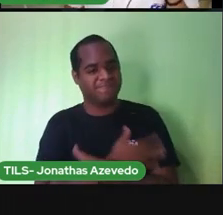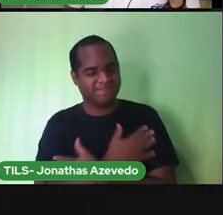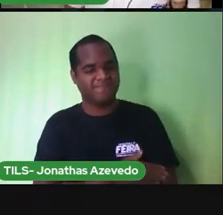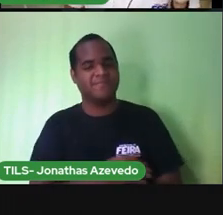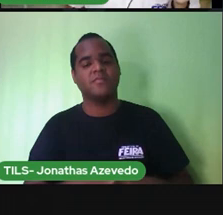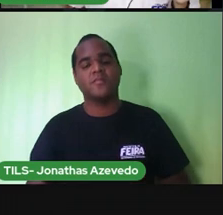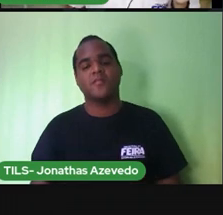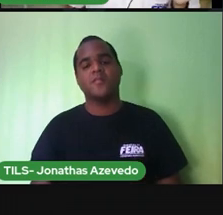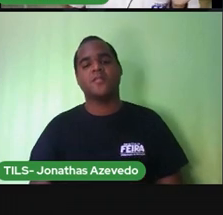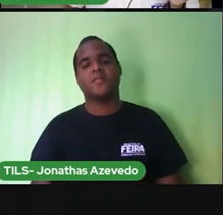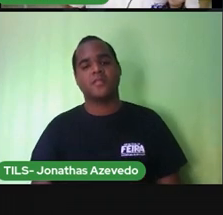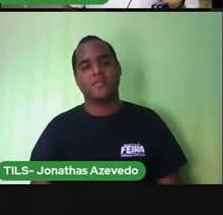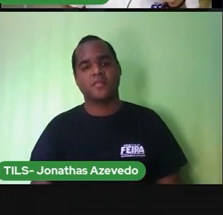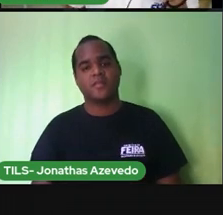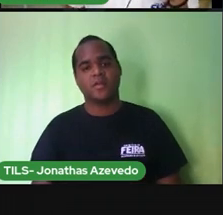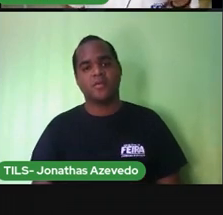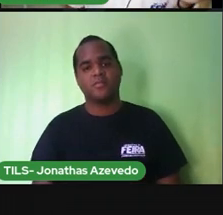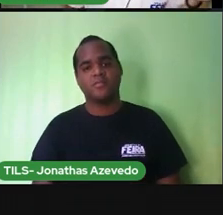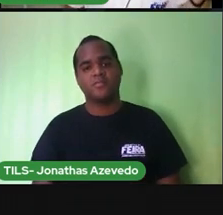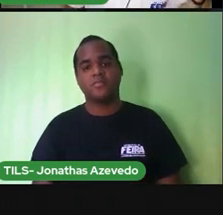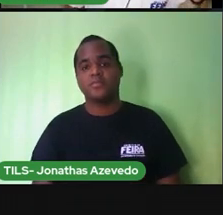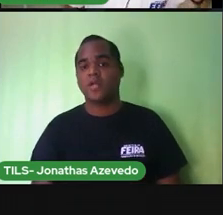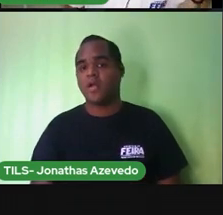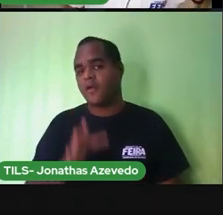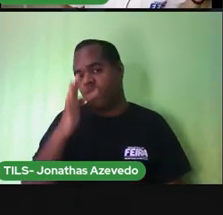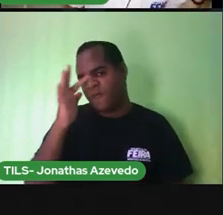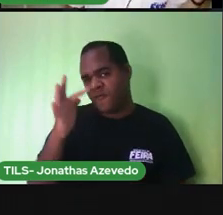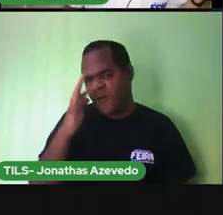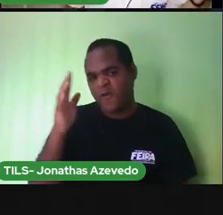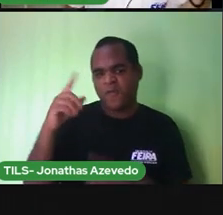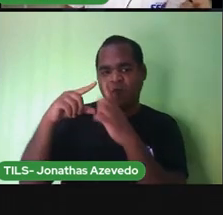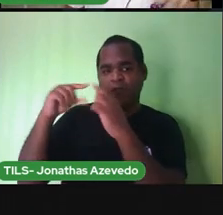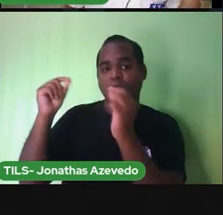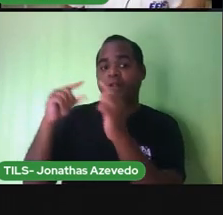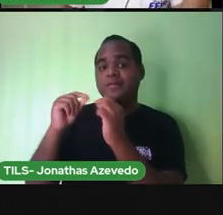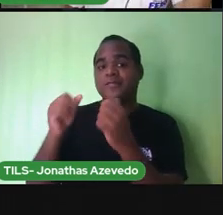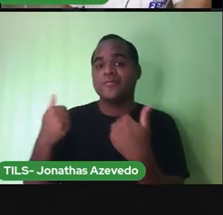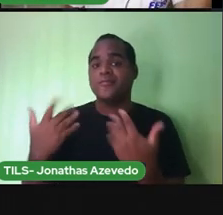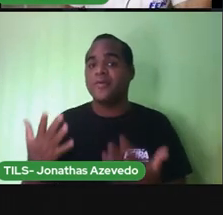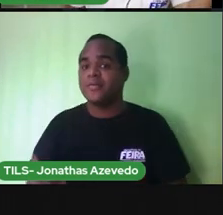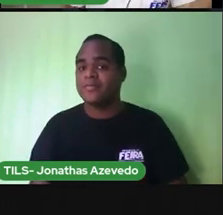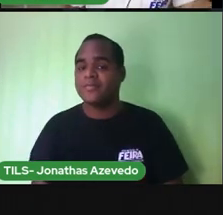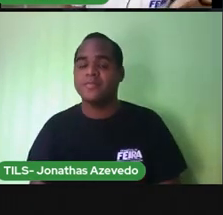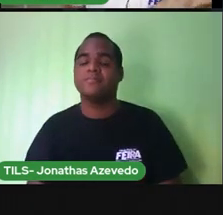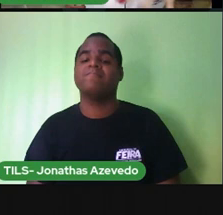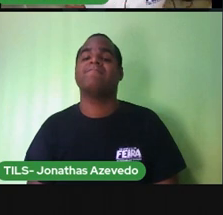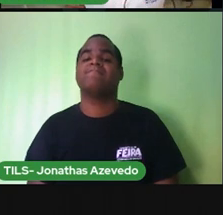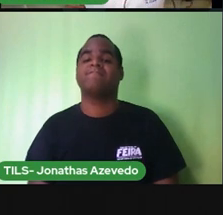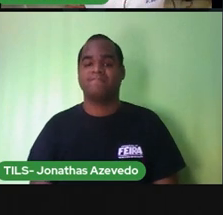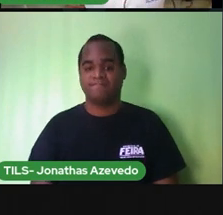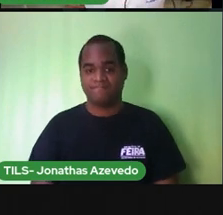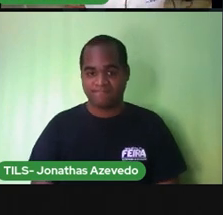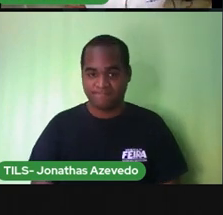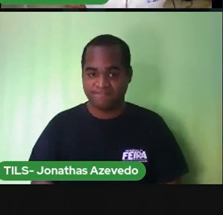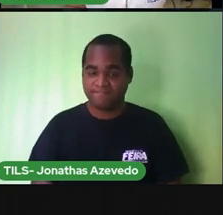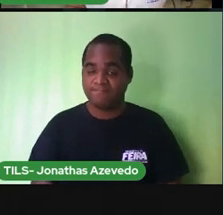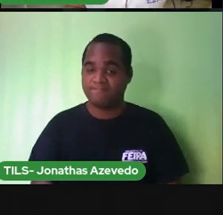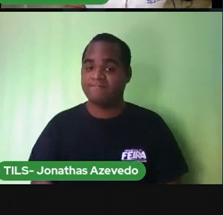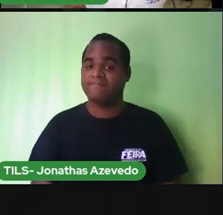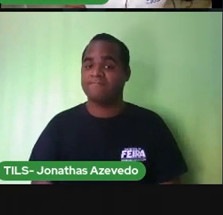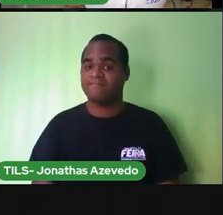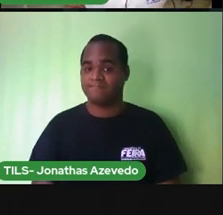Em qual estação tem flores e folhas? Muitas flores e muitas